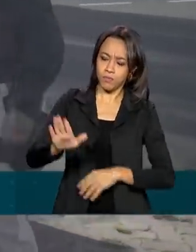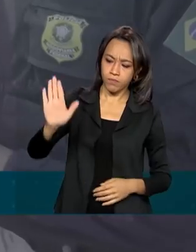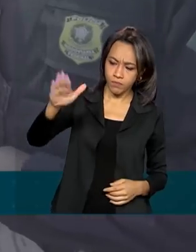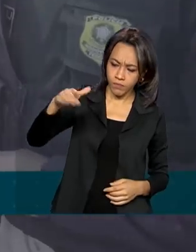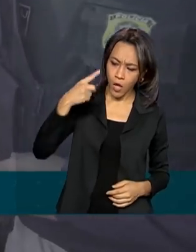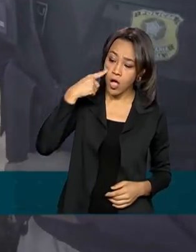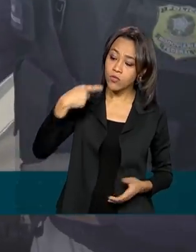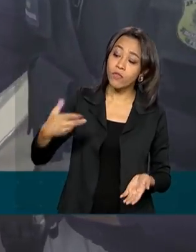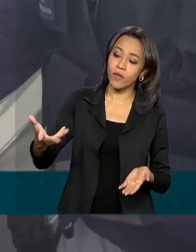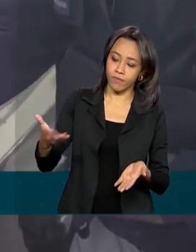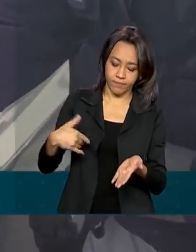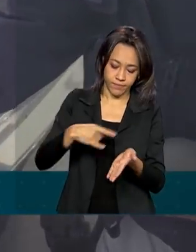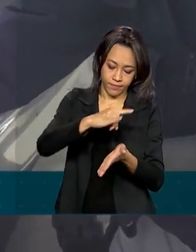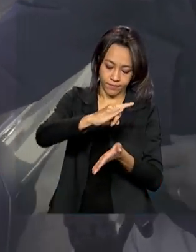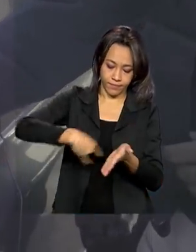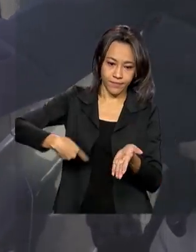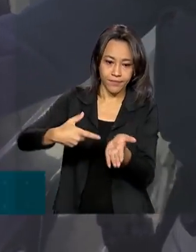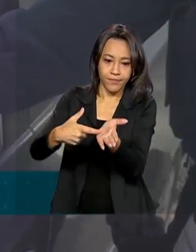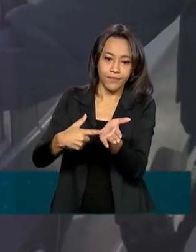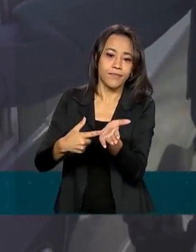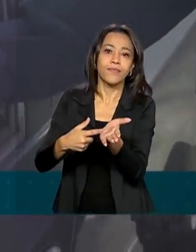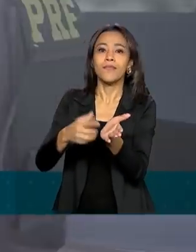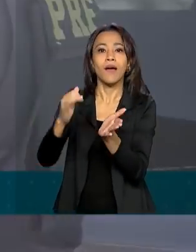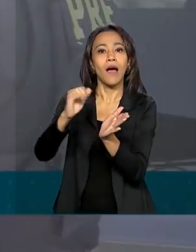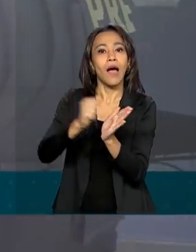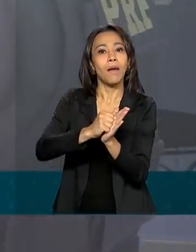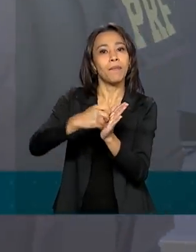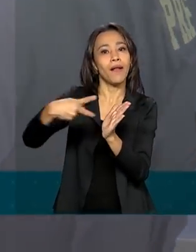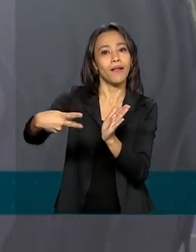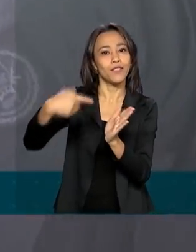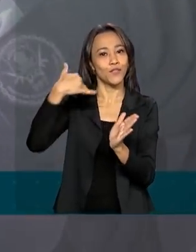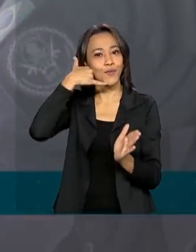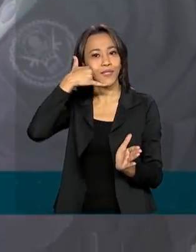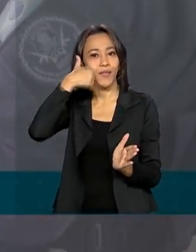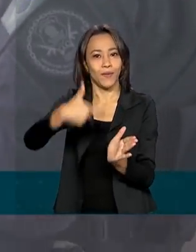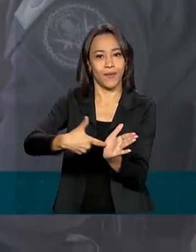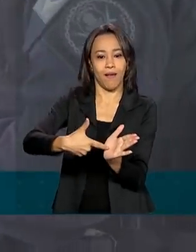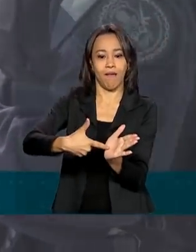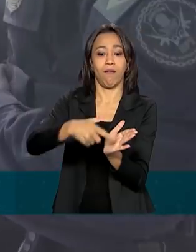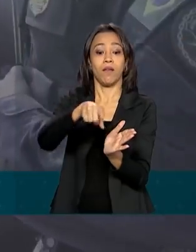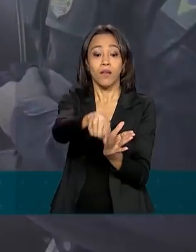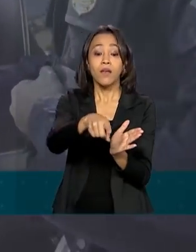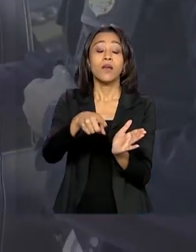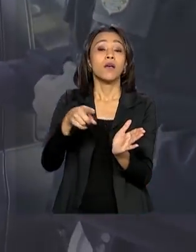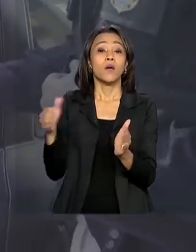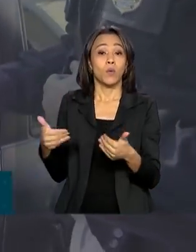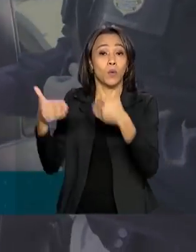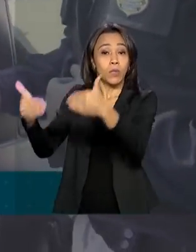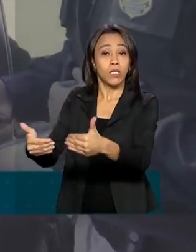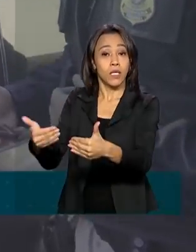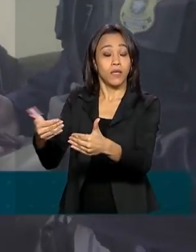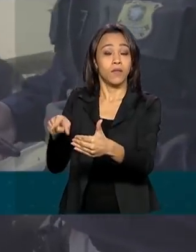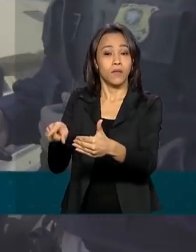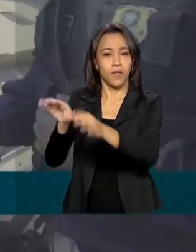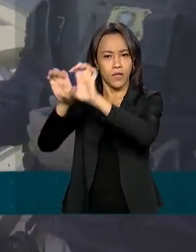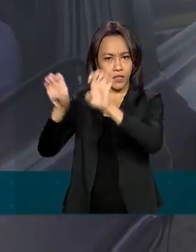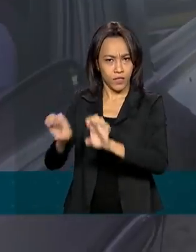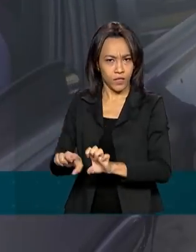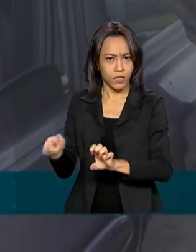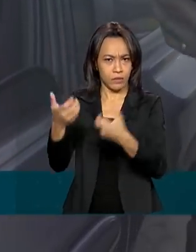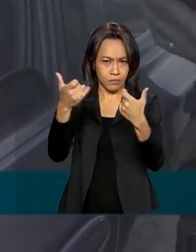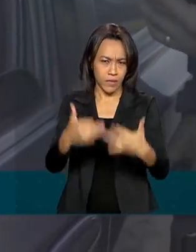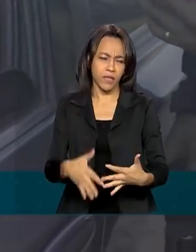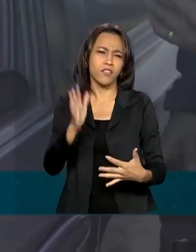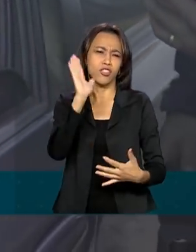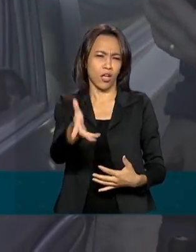motorista foram pelo aplicativo Vio, no celular. Atualmente, segundo o Ministério da Infraestrutura, já existem mais